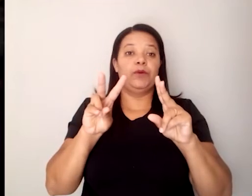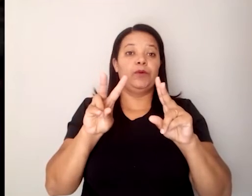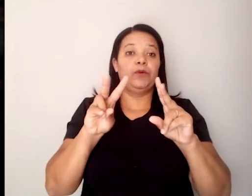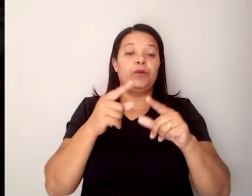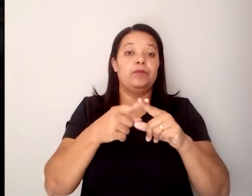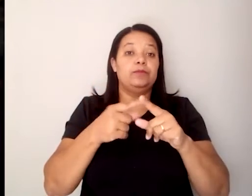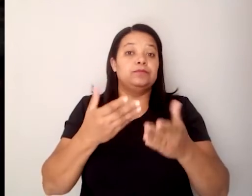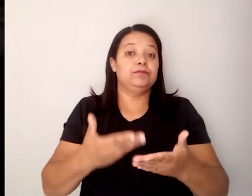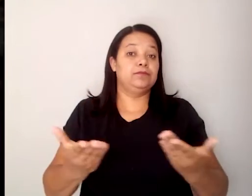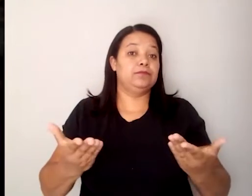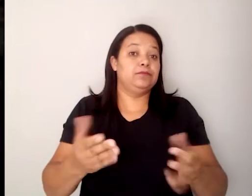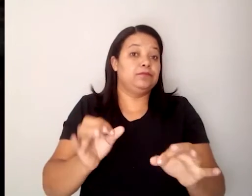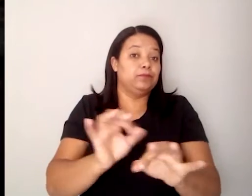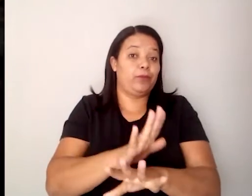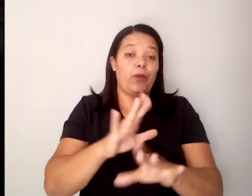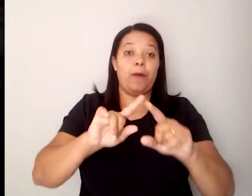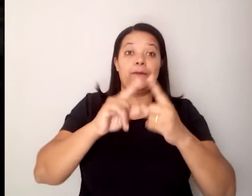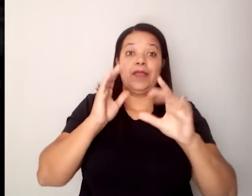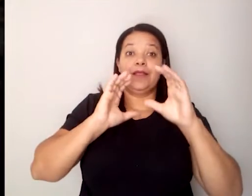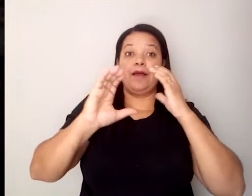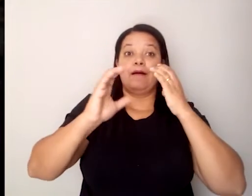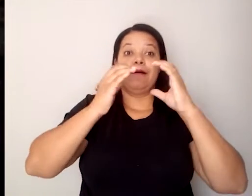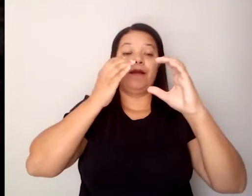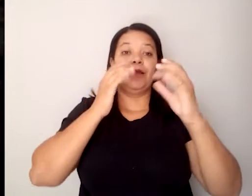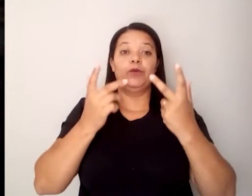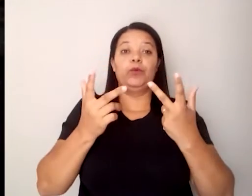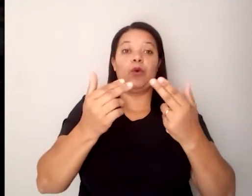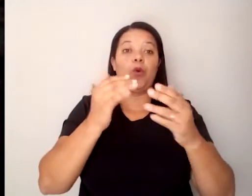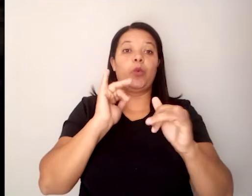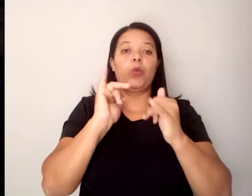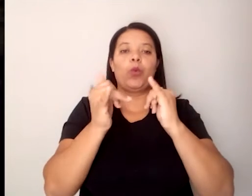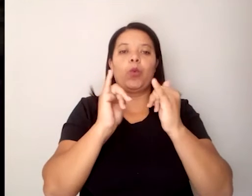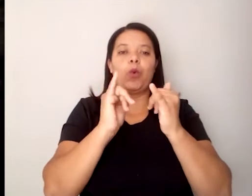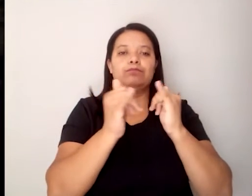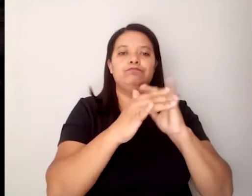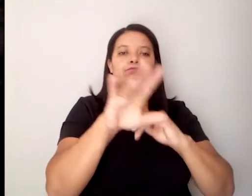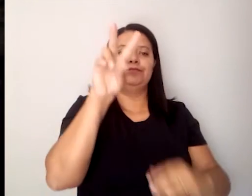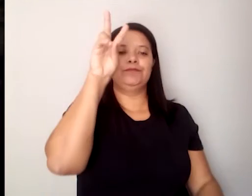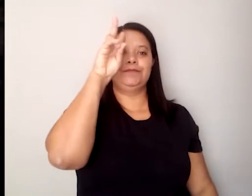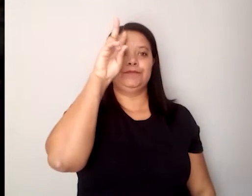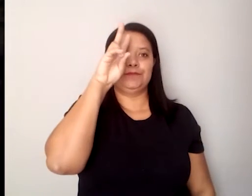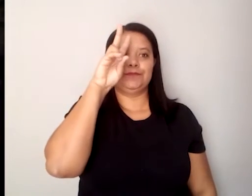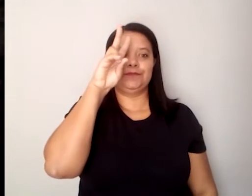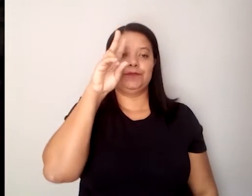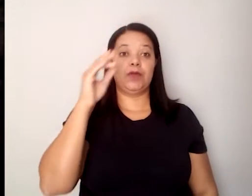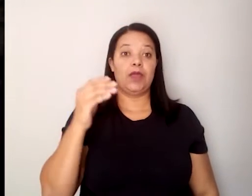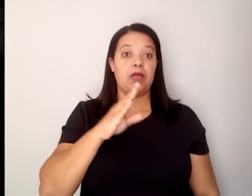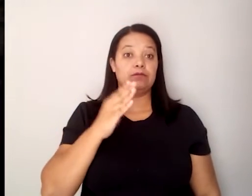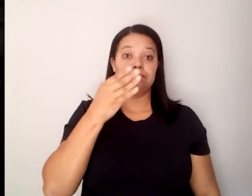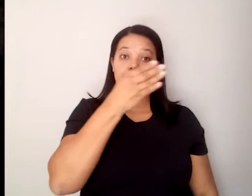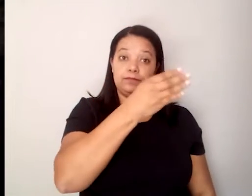mas o canto restitui a floresta inteira. E quando eles começaram a fazer livros conosco, na